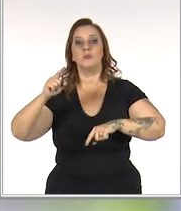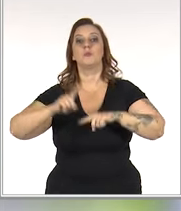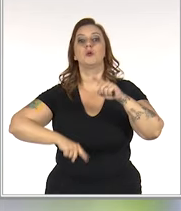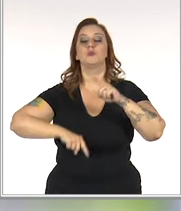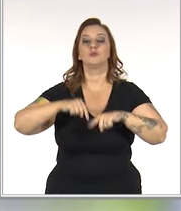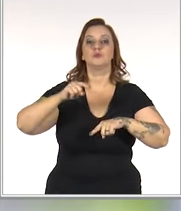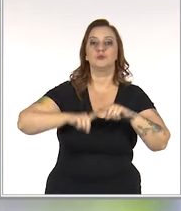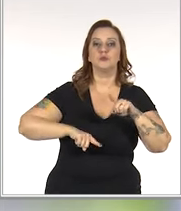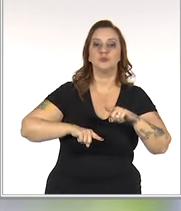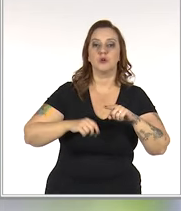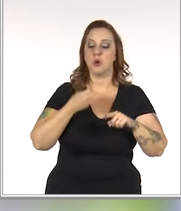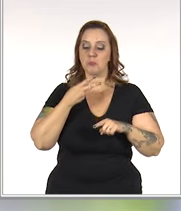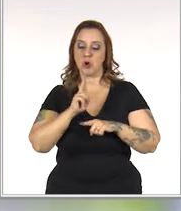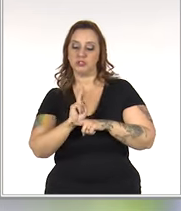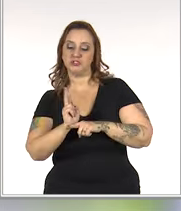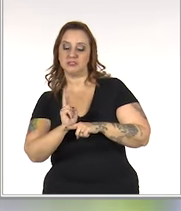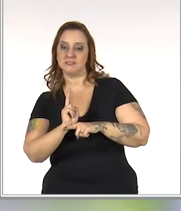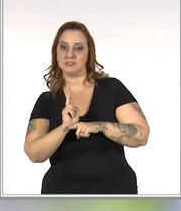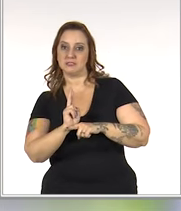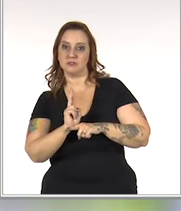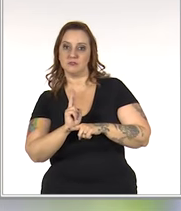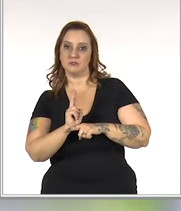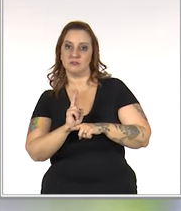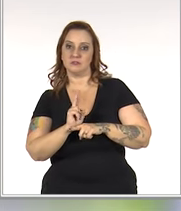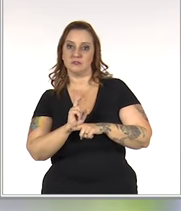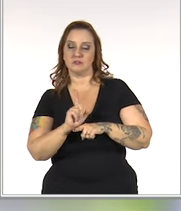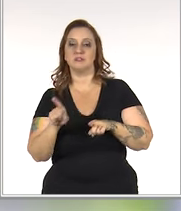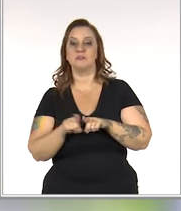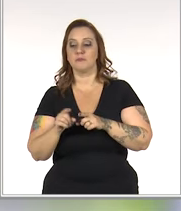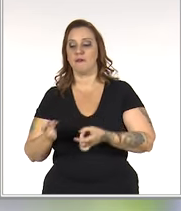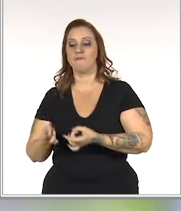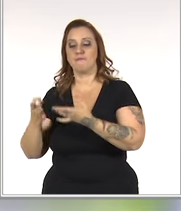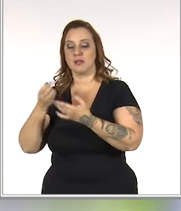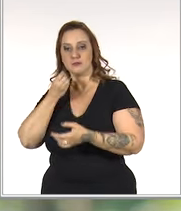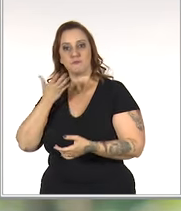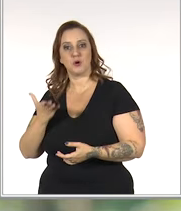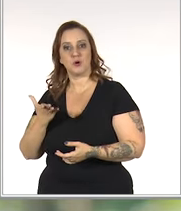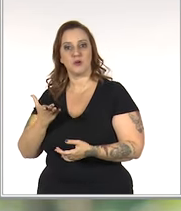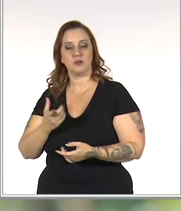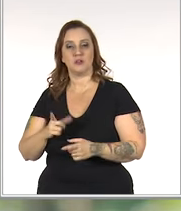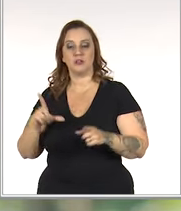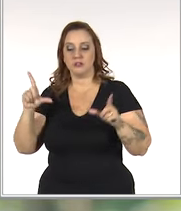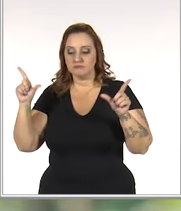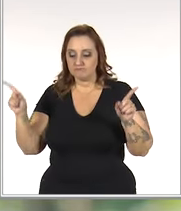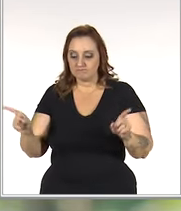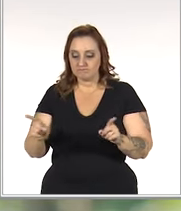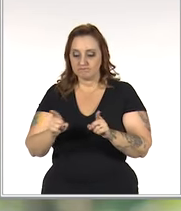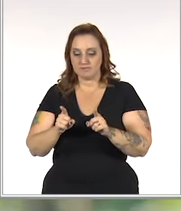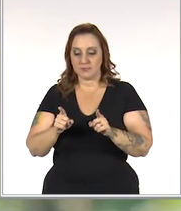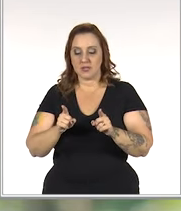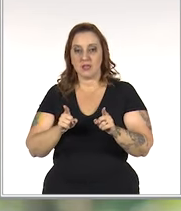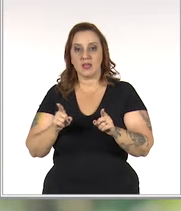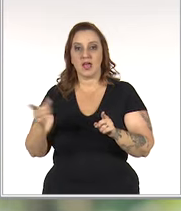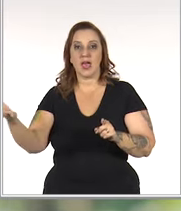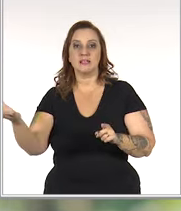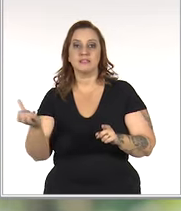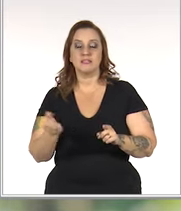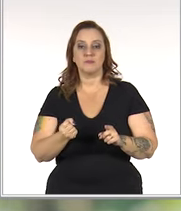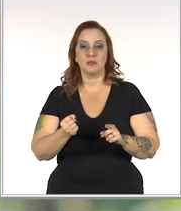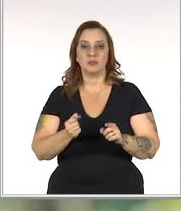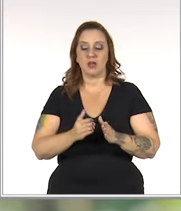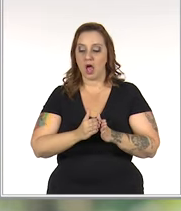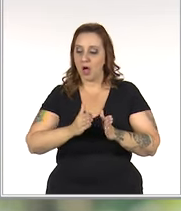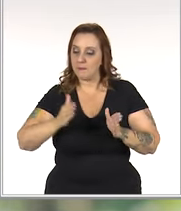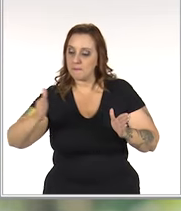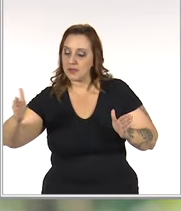produtos através de uma boa gestão de estoque e de vendas, diminuir o prazo médio de recebimento